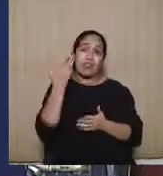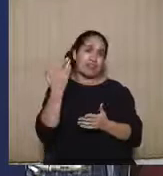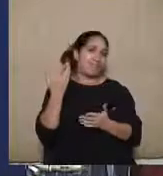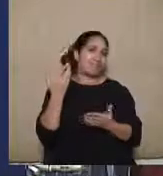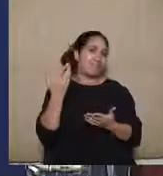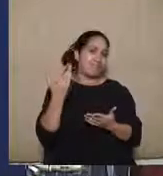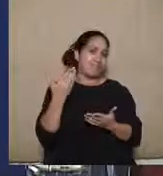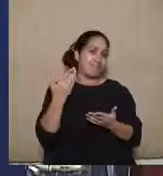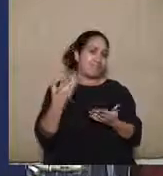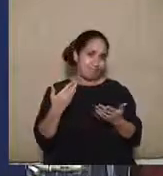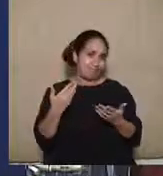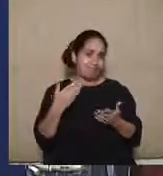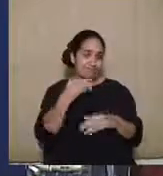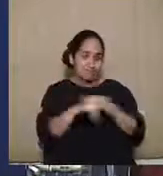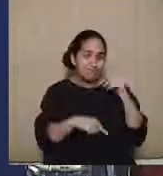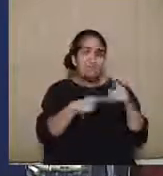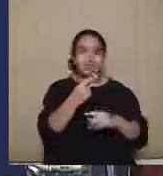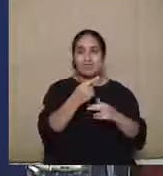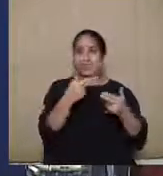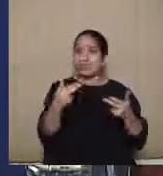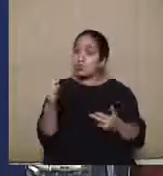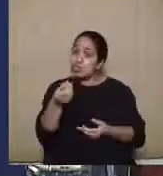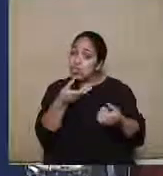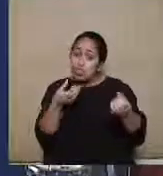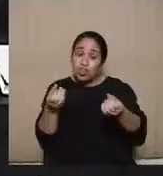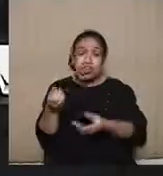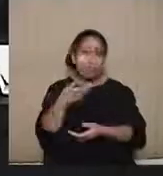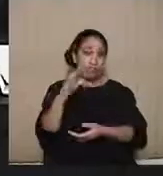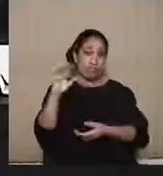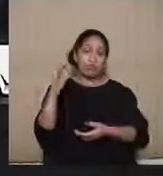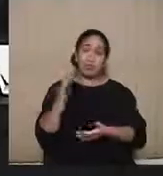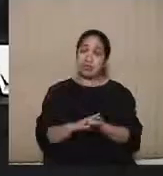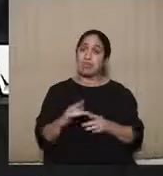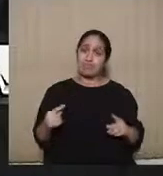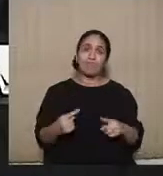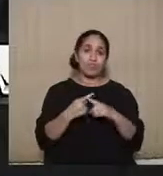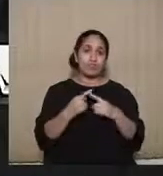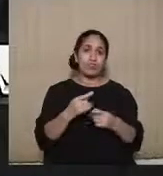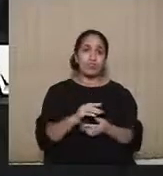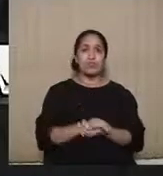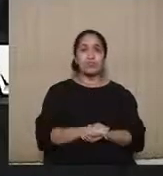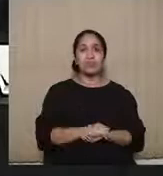mais sofisticado de ilícitos que vão acontecendo, né, grande desafio de todos nós.